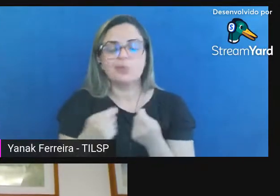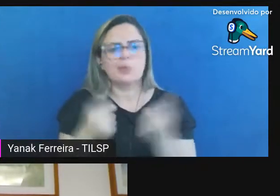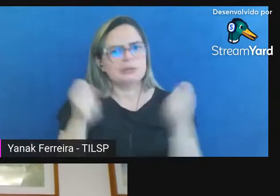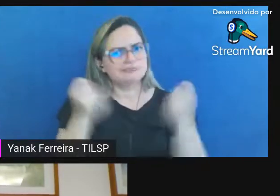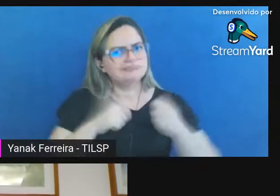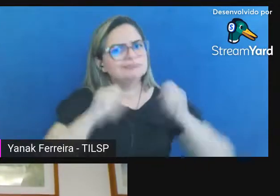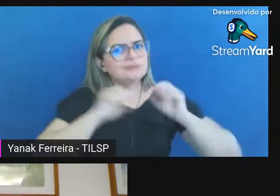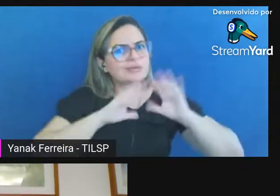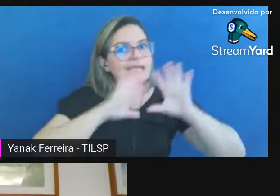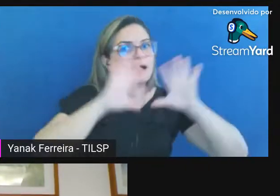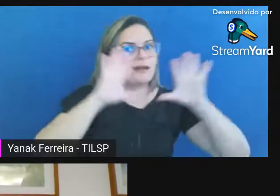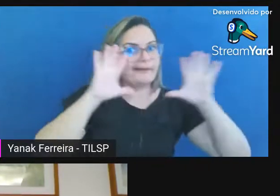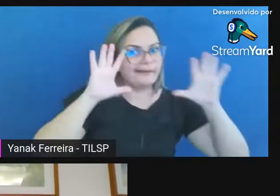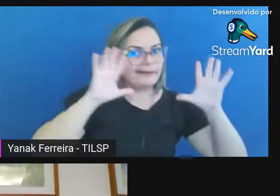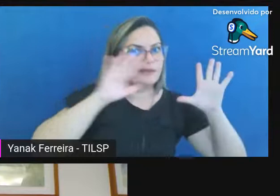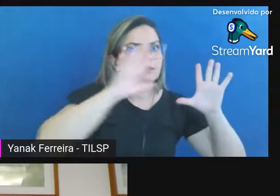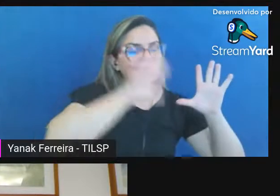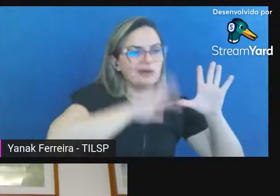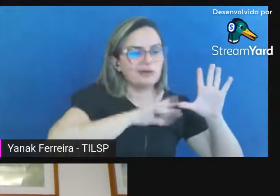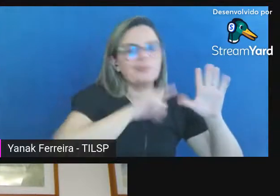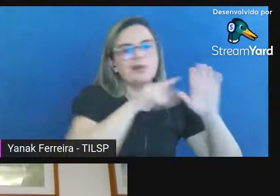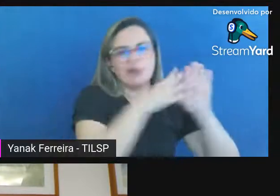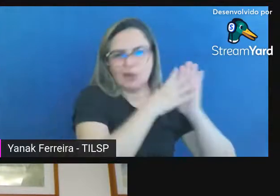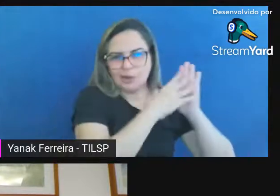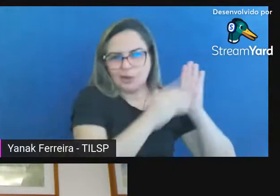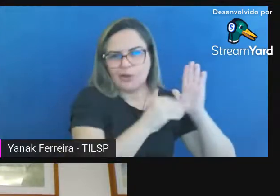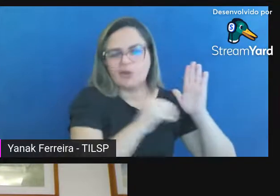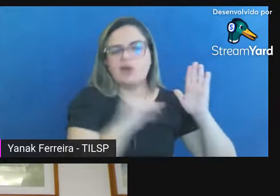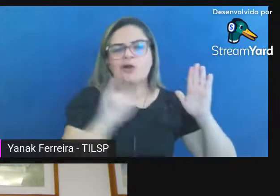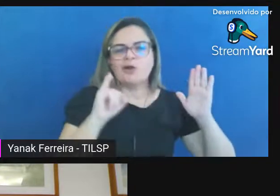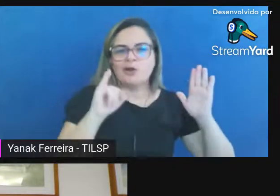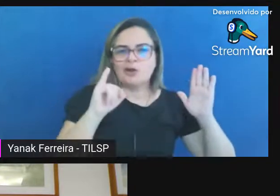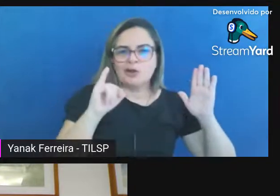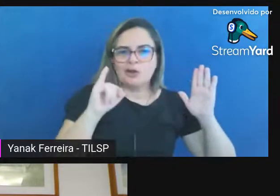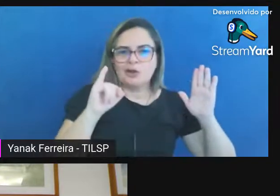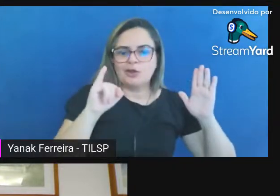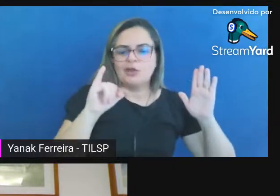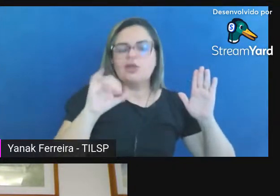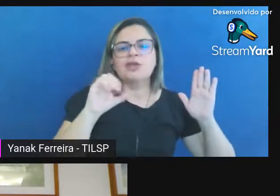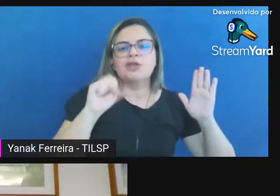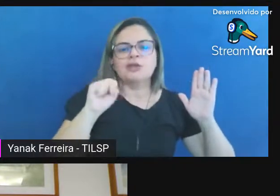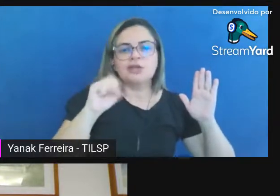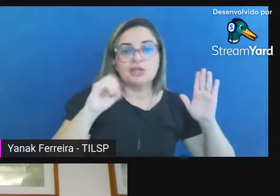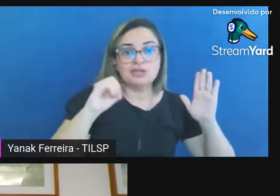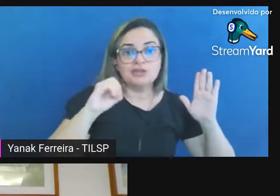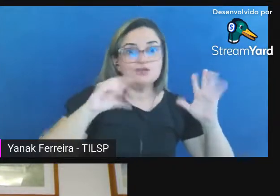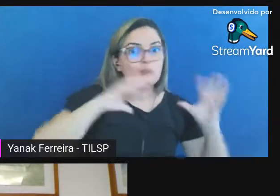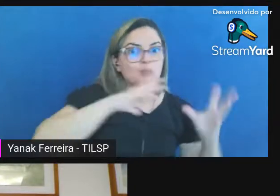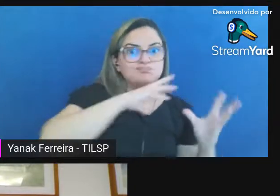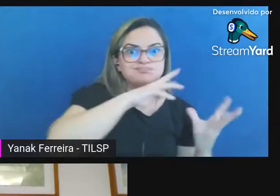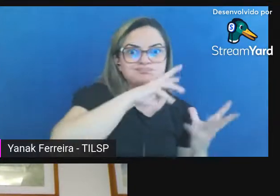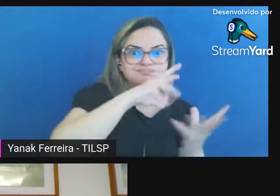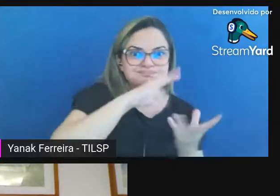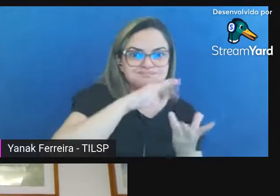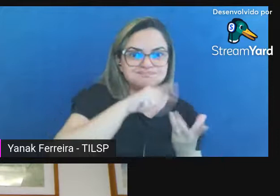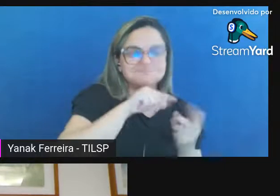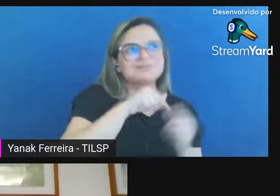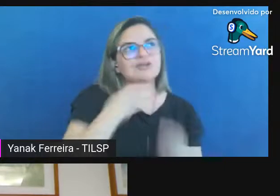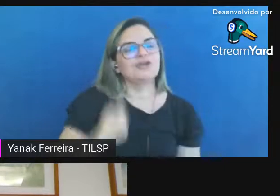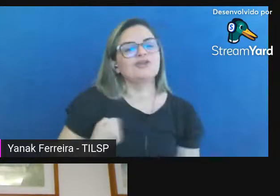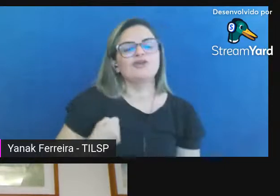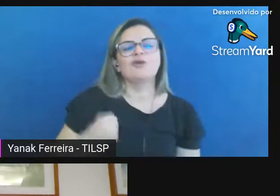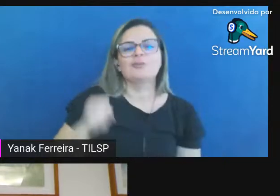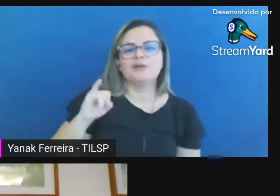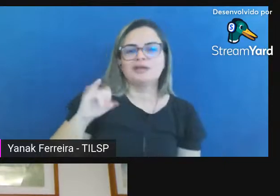aquela norma ISO internacional e que esse RDC-ARC que está acorde a ISO 14721